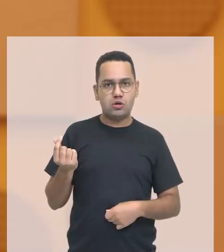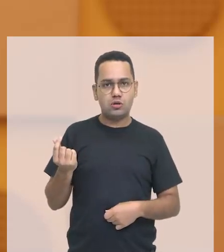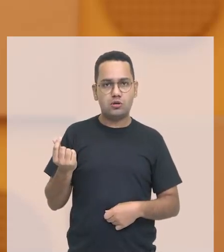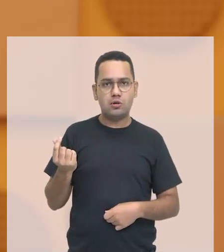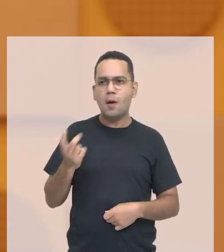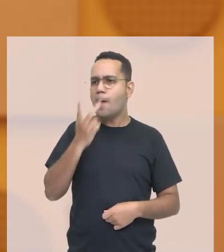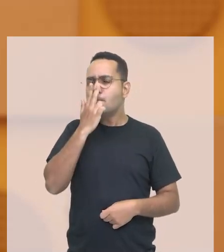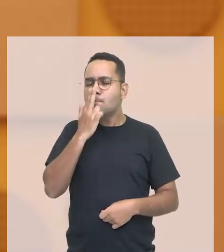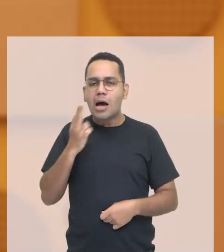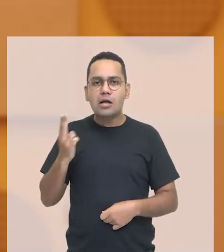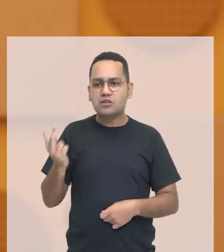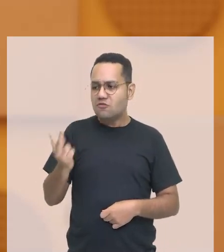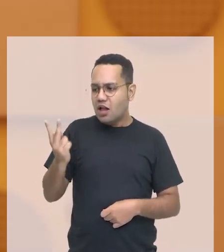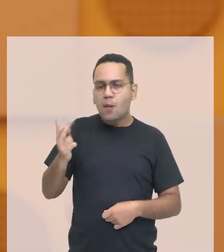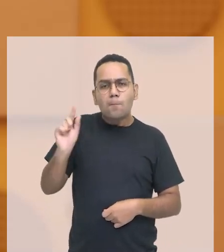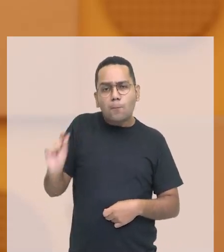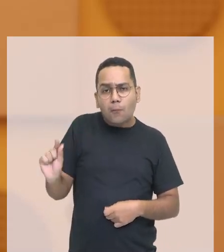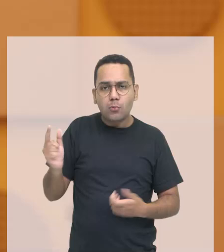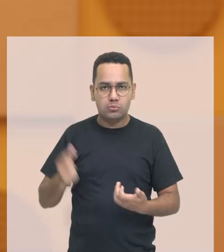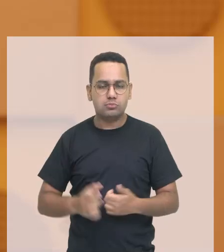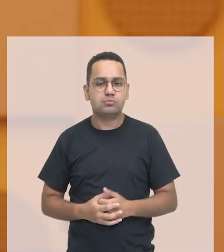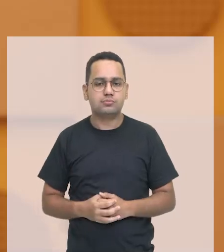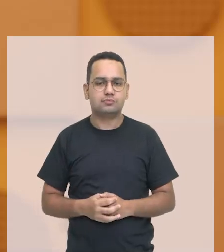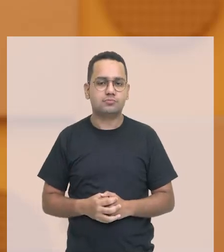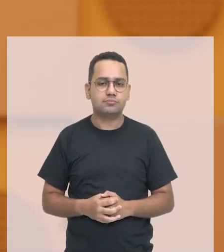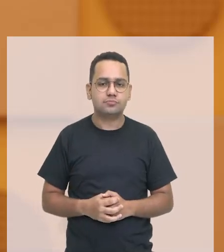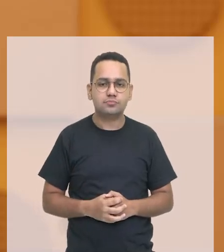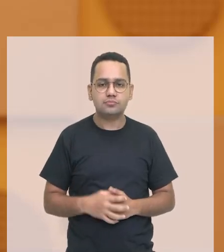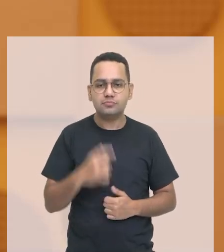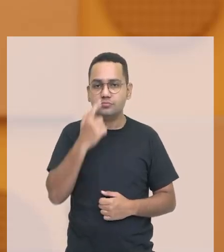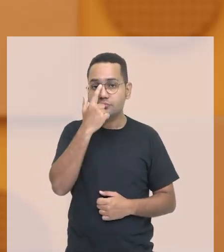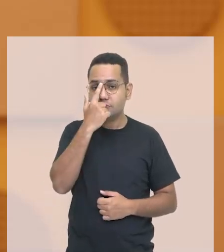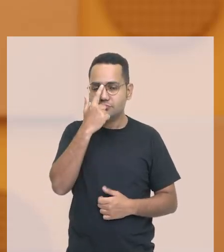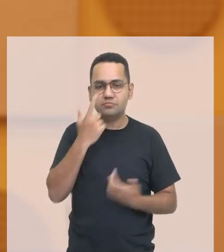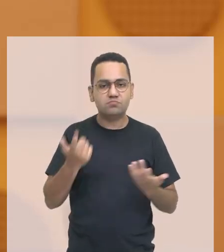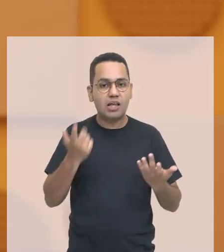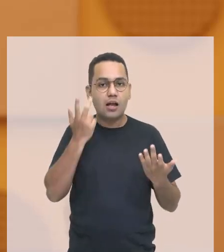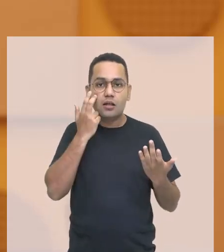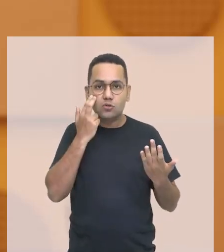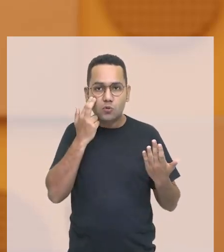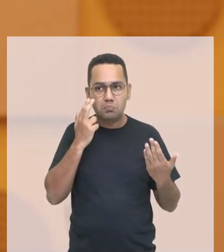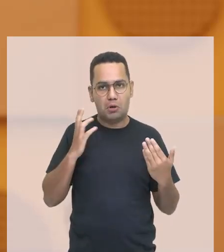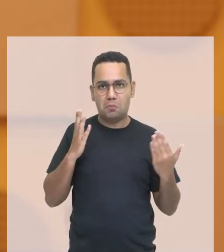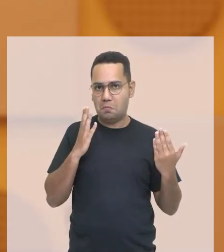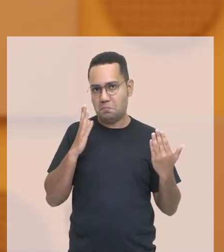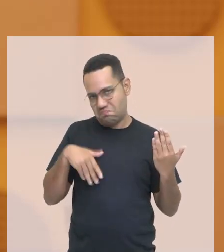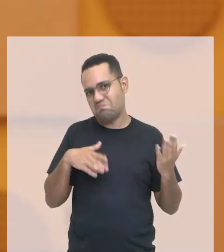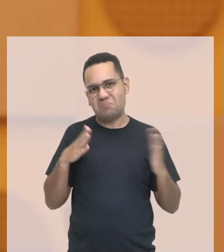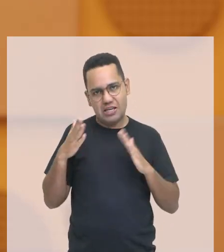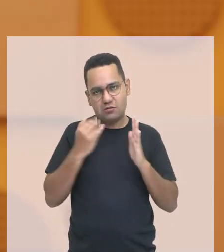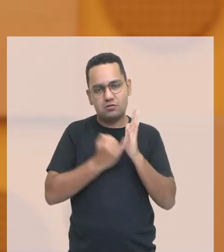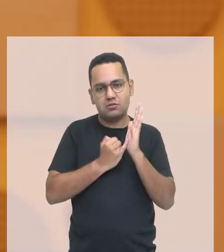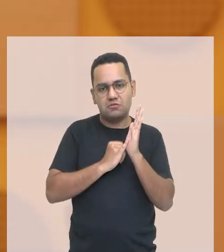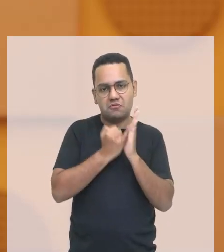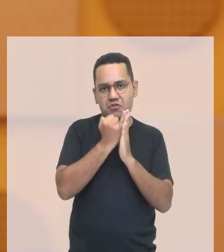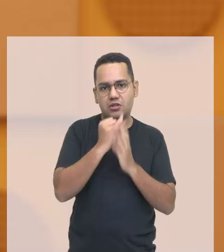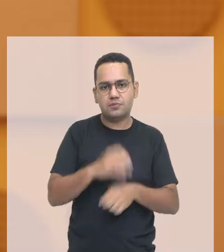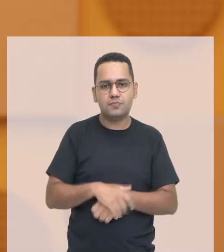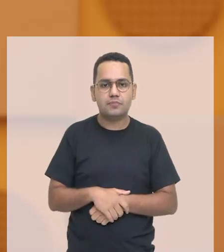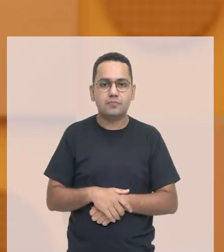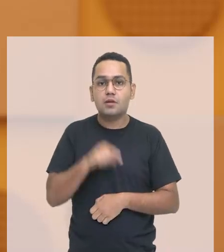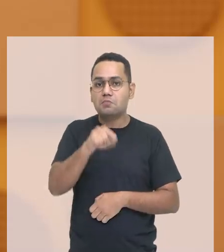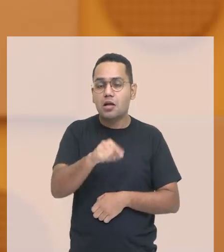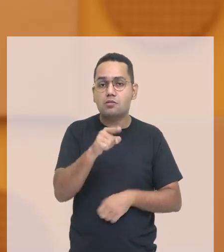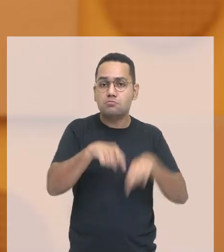E era muito comum que a moeda desvalorizasse em tempo de inflação e o preço da mercadoria, o valor da mercadoria